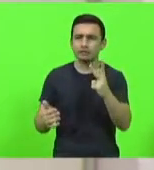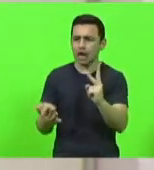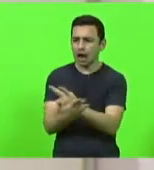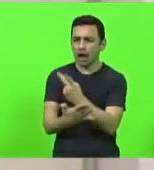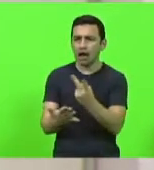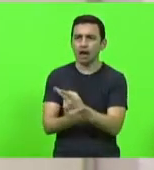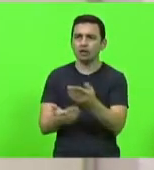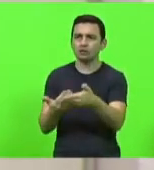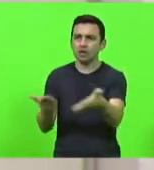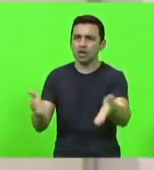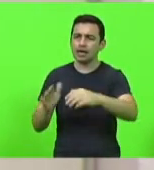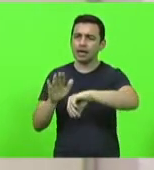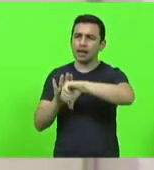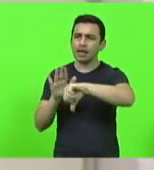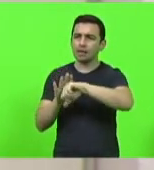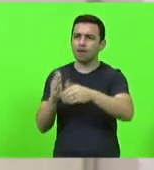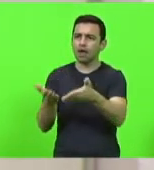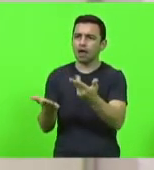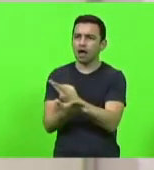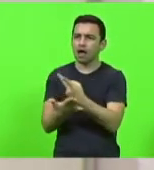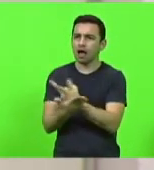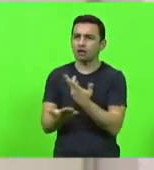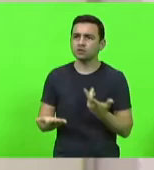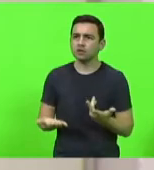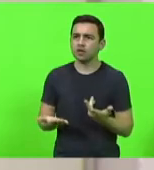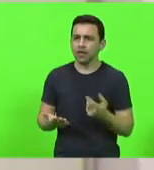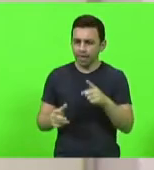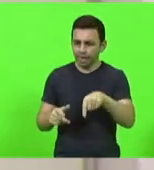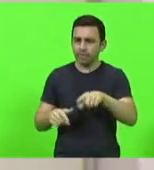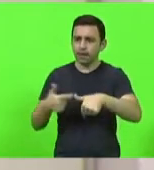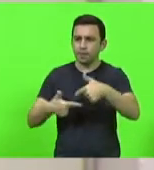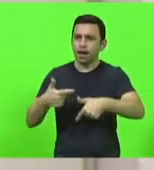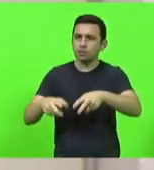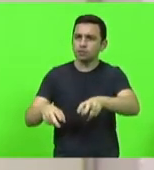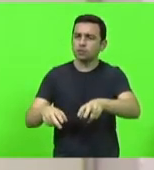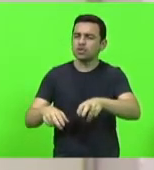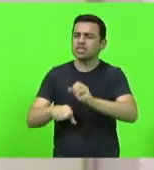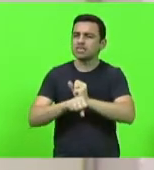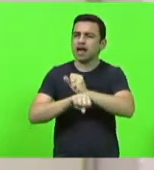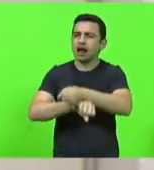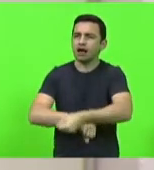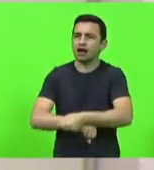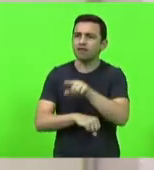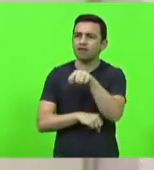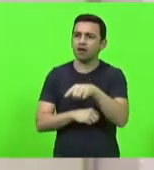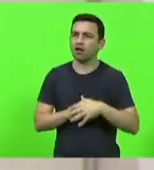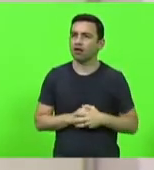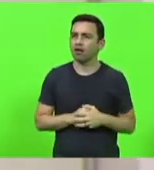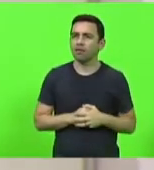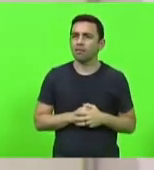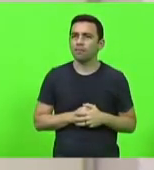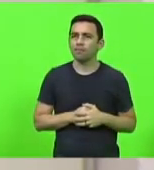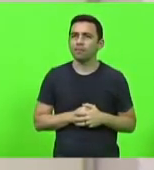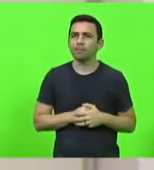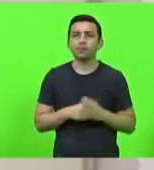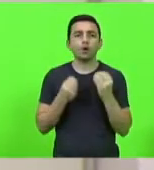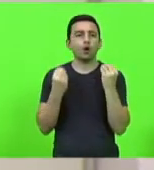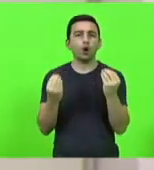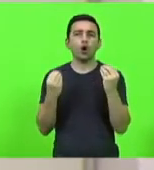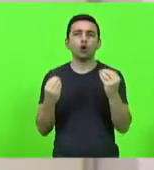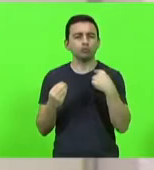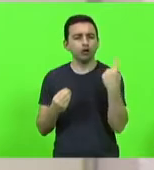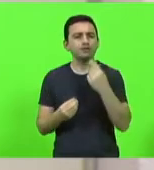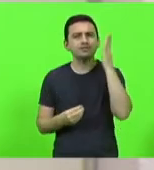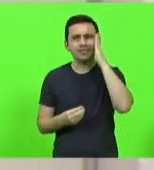como criminoso, dizendo que tem trabalho escravo em Ituporanga. Ora, todos nós sabemos